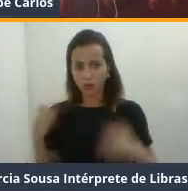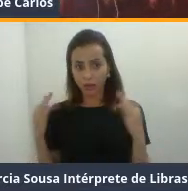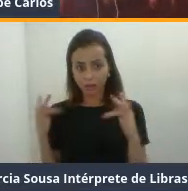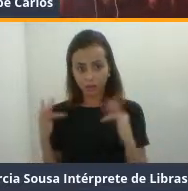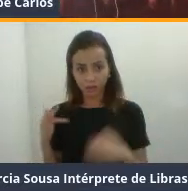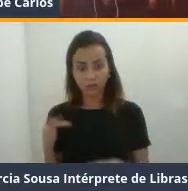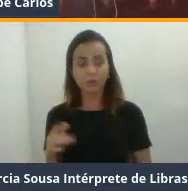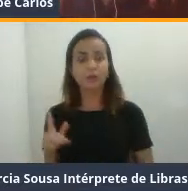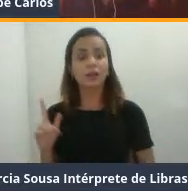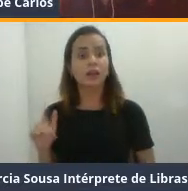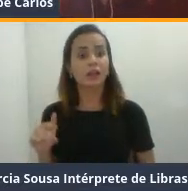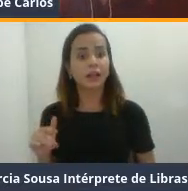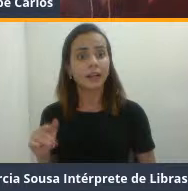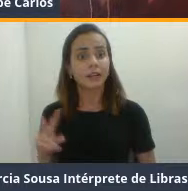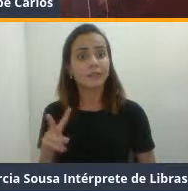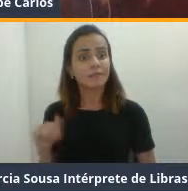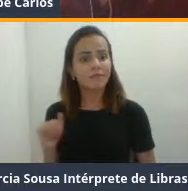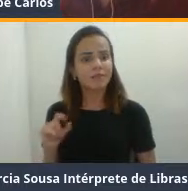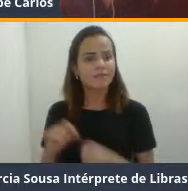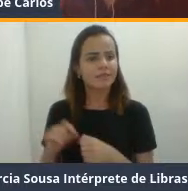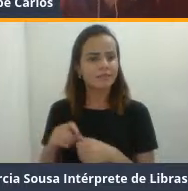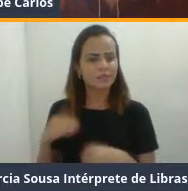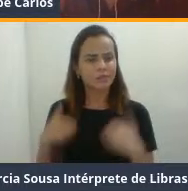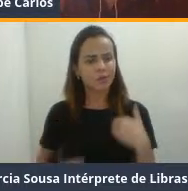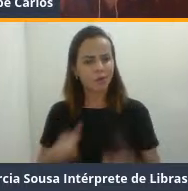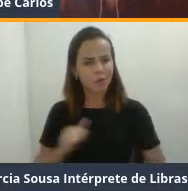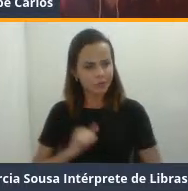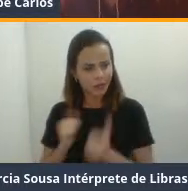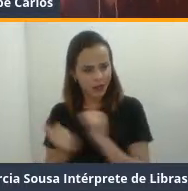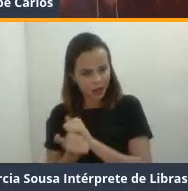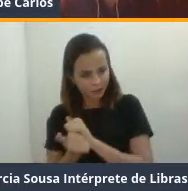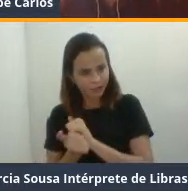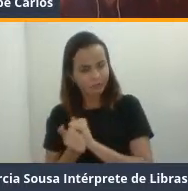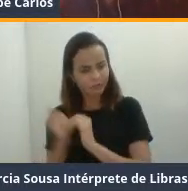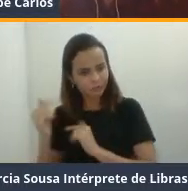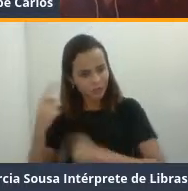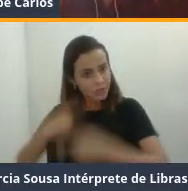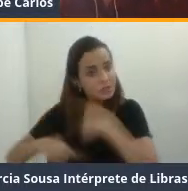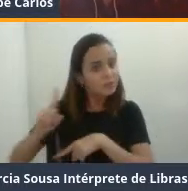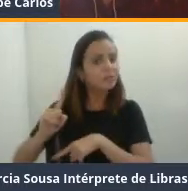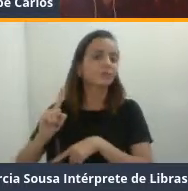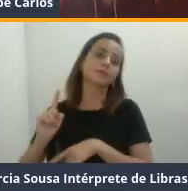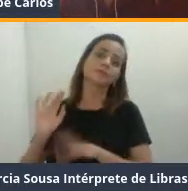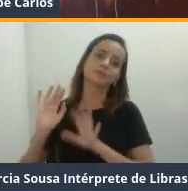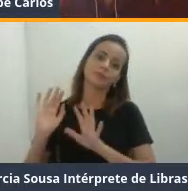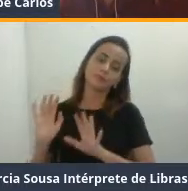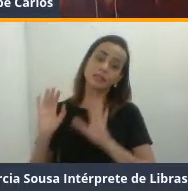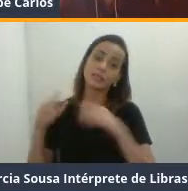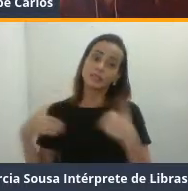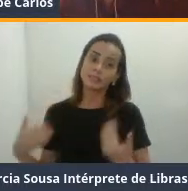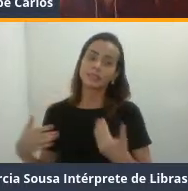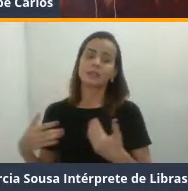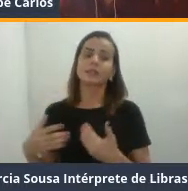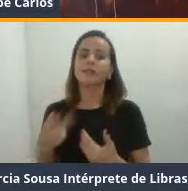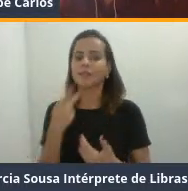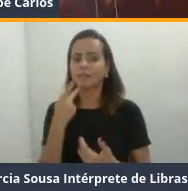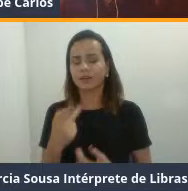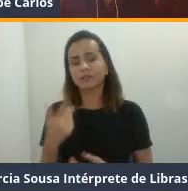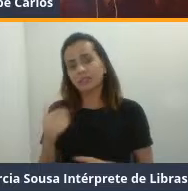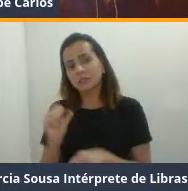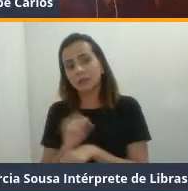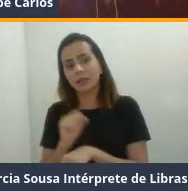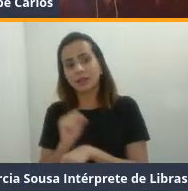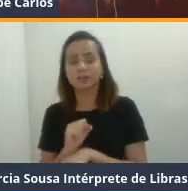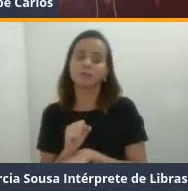eles que vão fazer seu corpo se adaptar e evoluir, certo? Então, o máximo que eu indico é o intervalo de